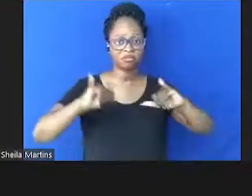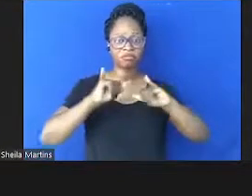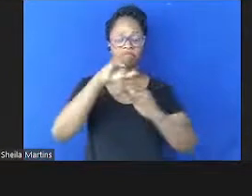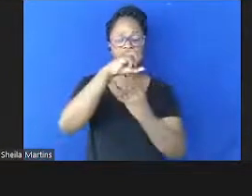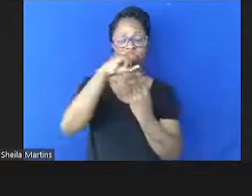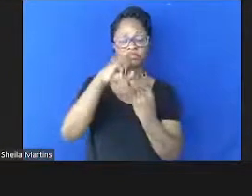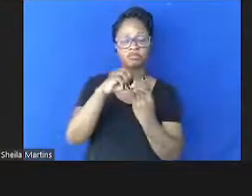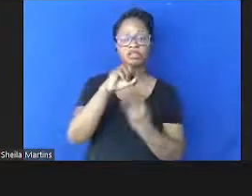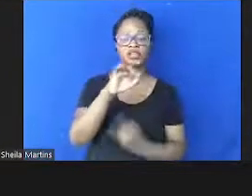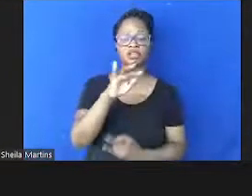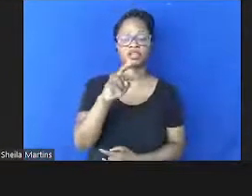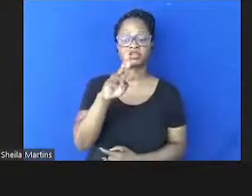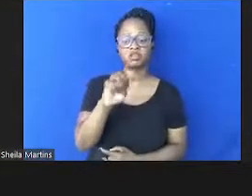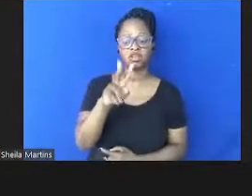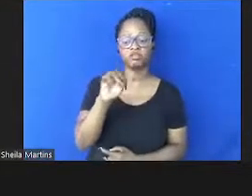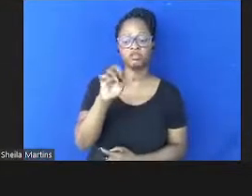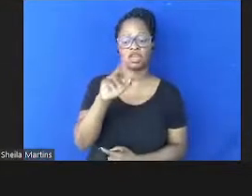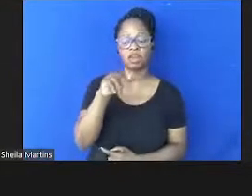Cristiane Vieira Machado.